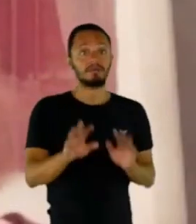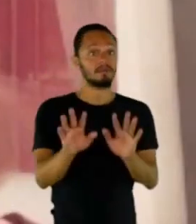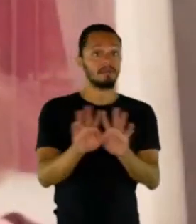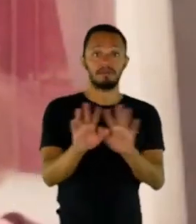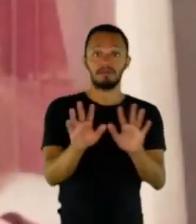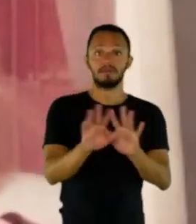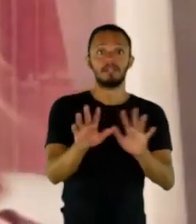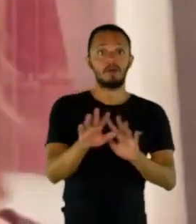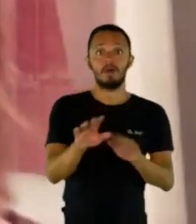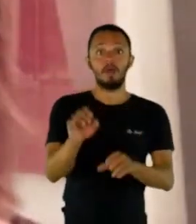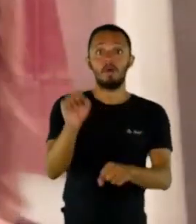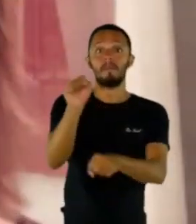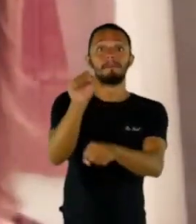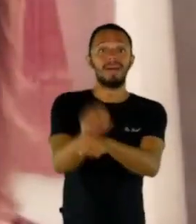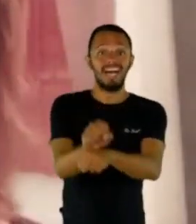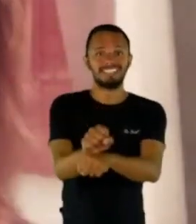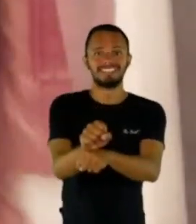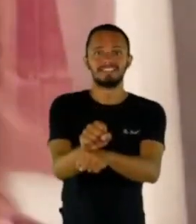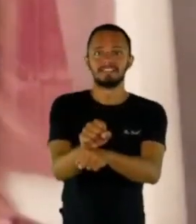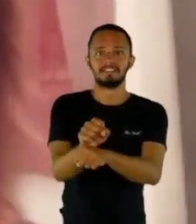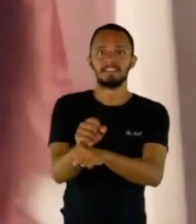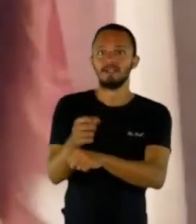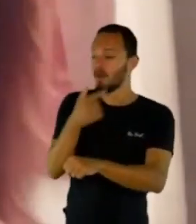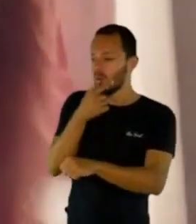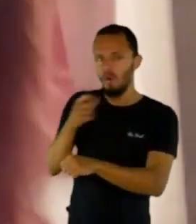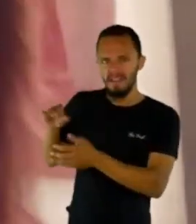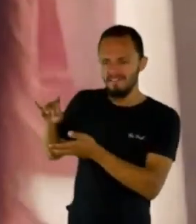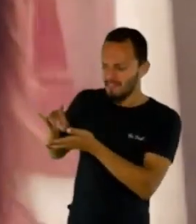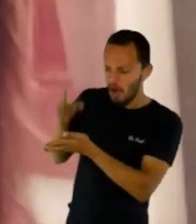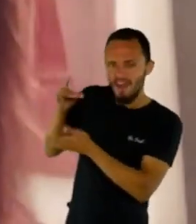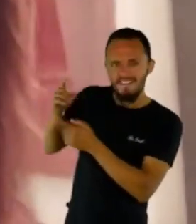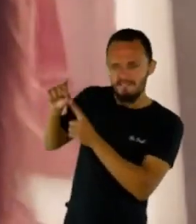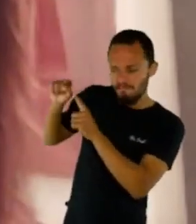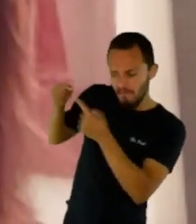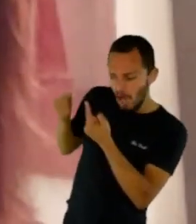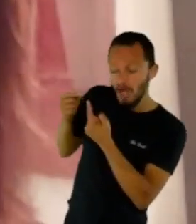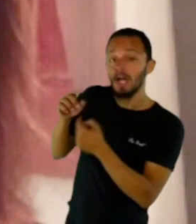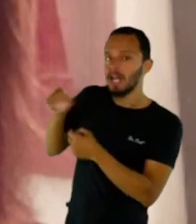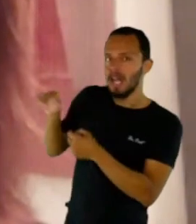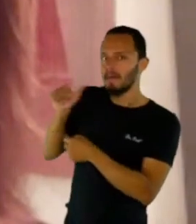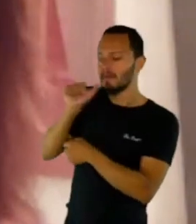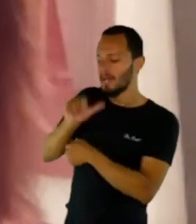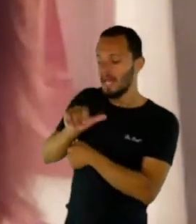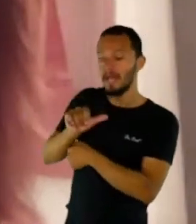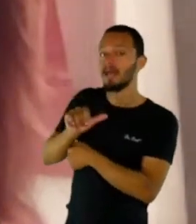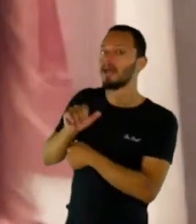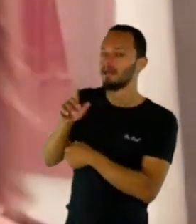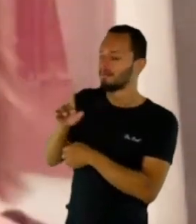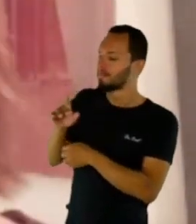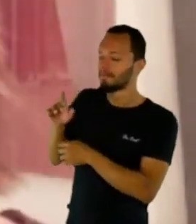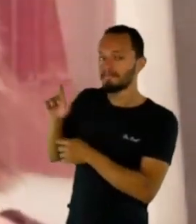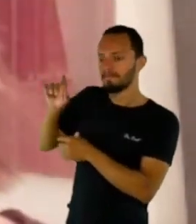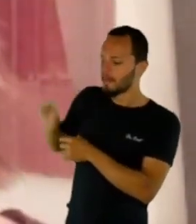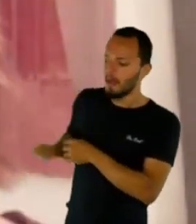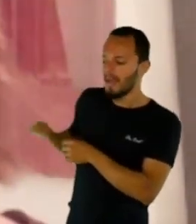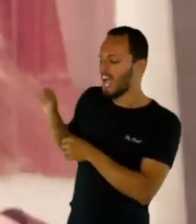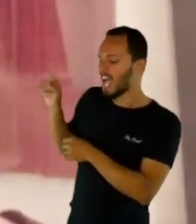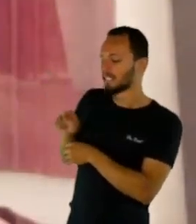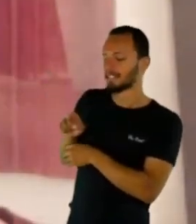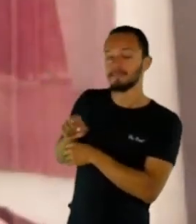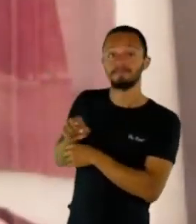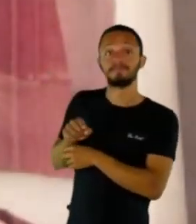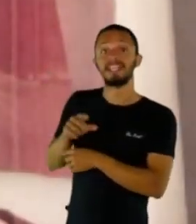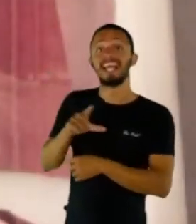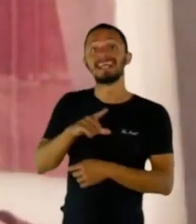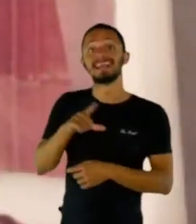basta nessa situação. Porque são... Tem uma delegacia em Belo Horizonte com um barro preto. Nessa delegacia, diariamente, são 20